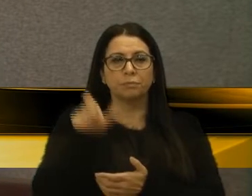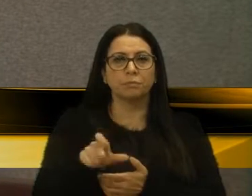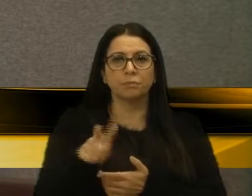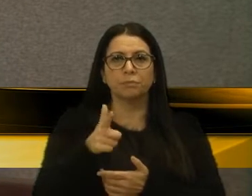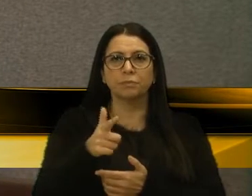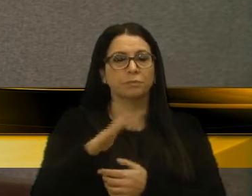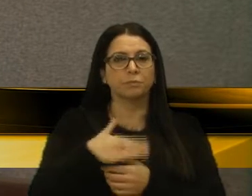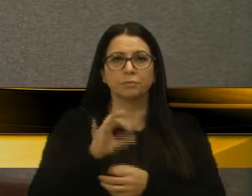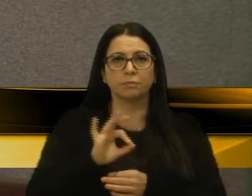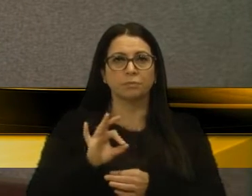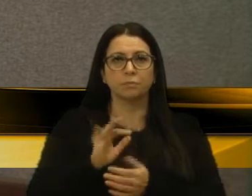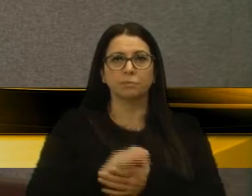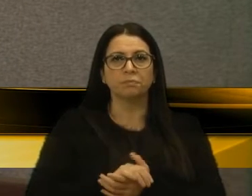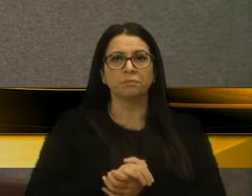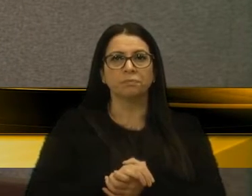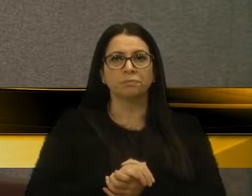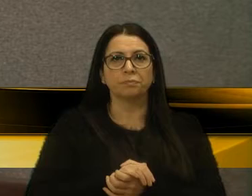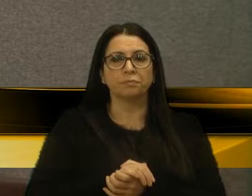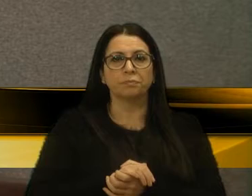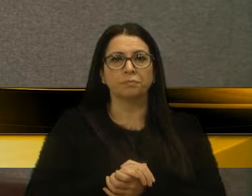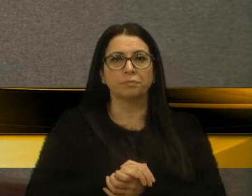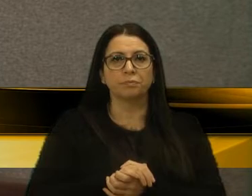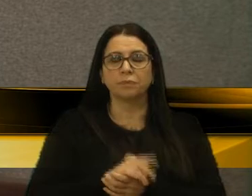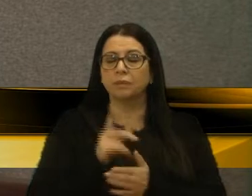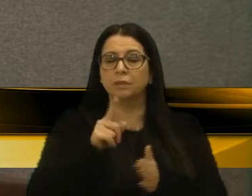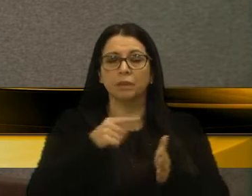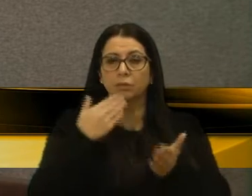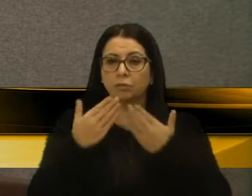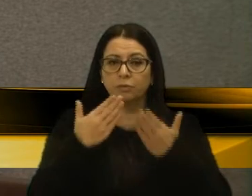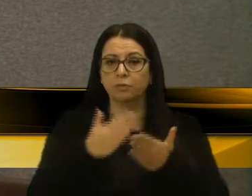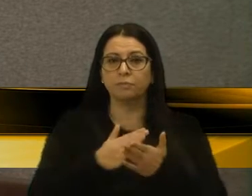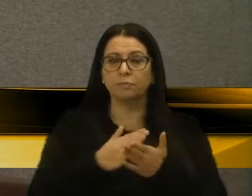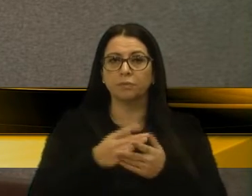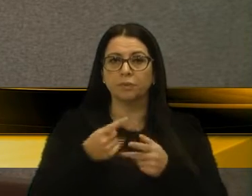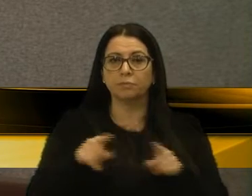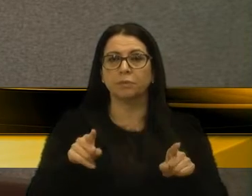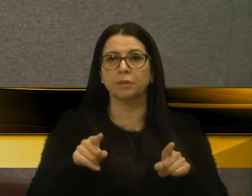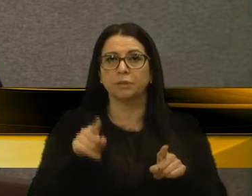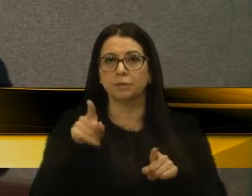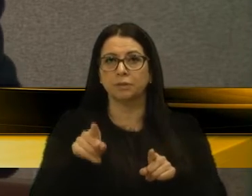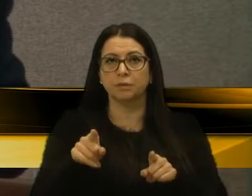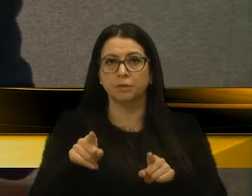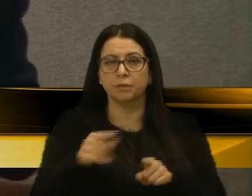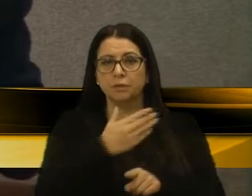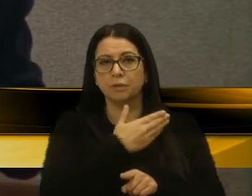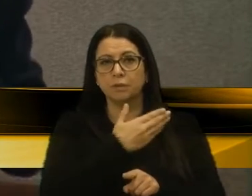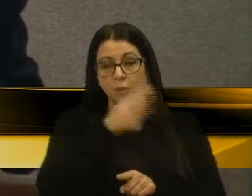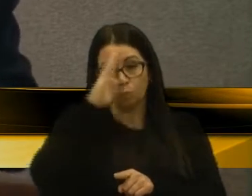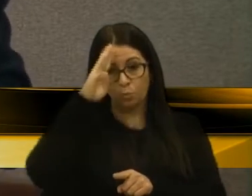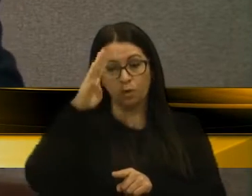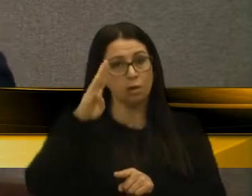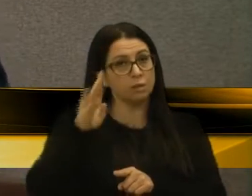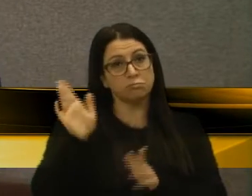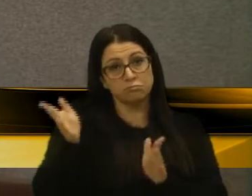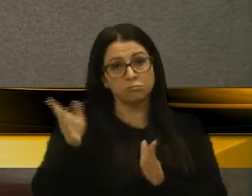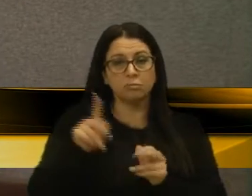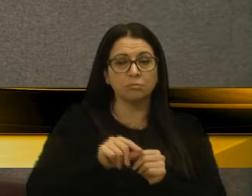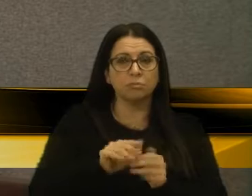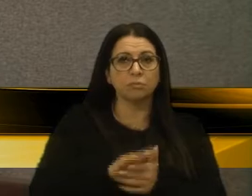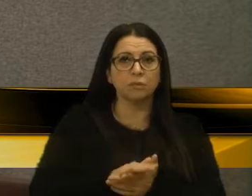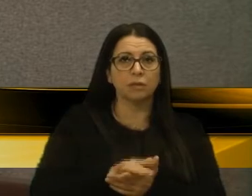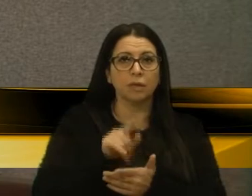nós não temos nada a questionar, mas no exercício da guarda ele está submetido